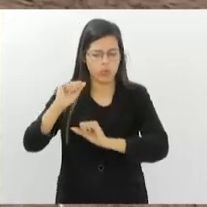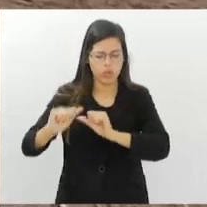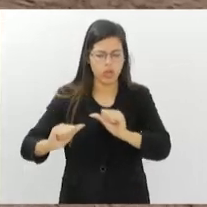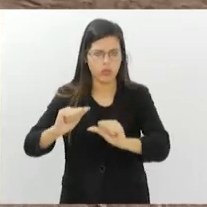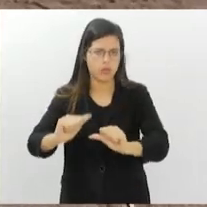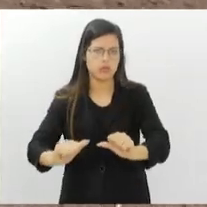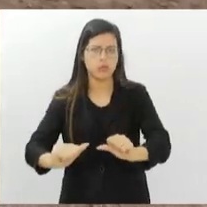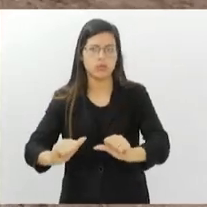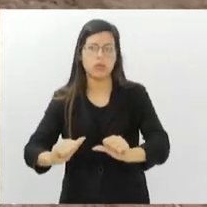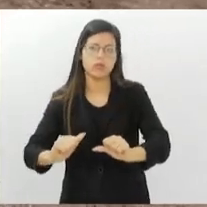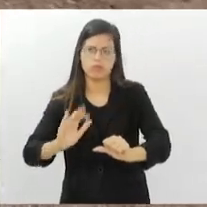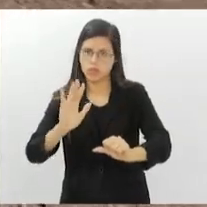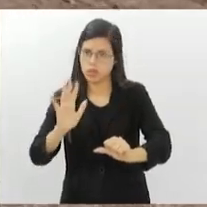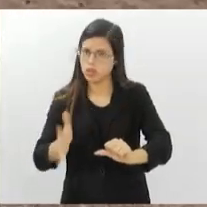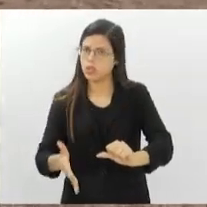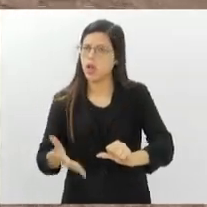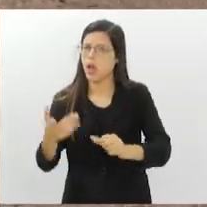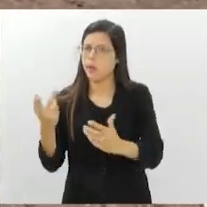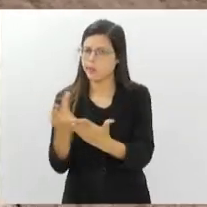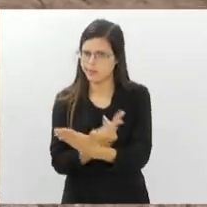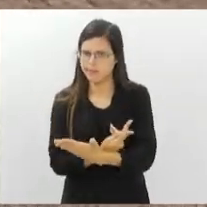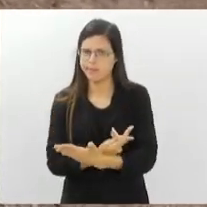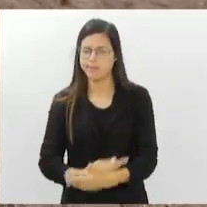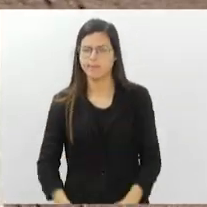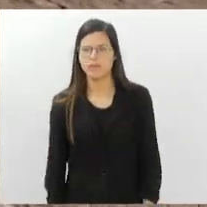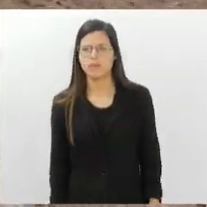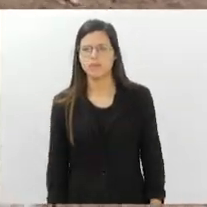que já estão em andamento.